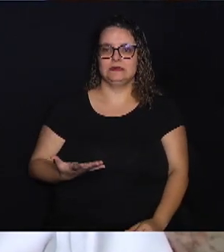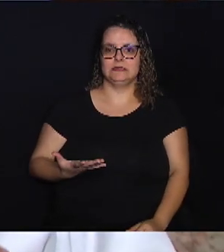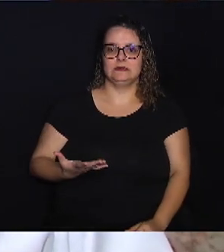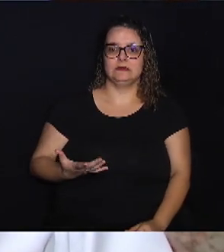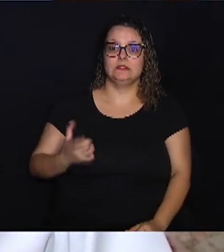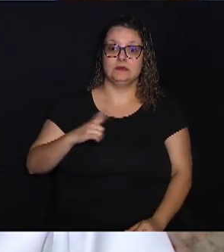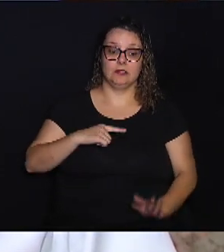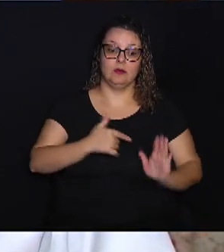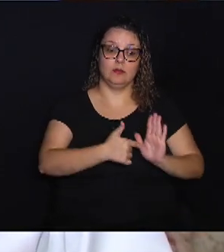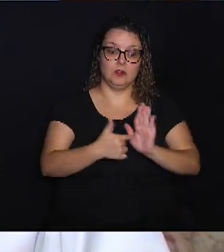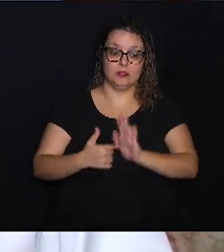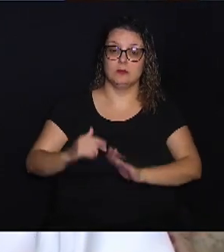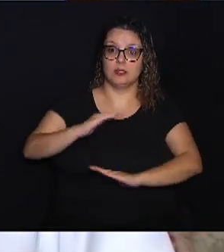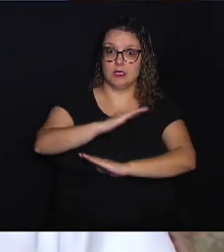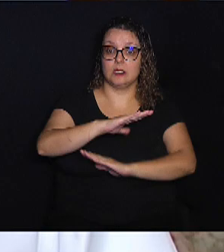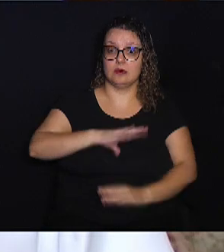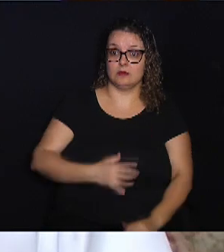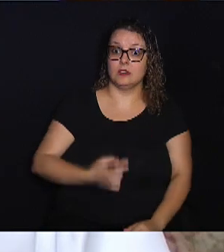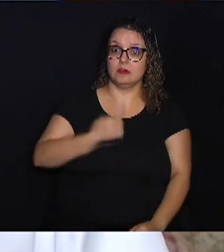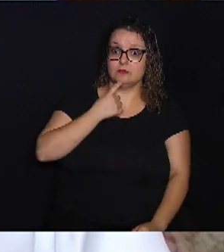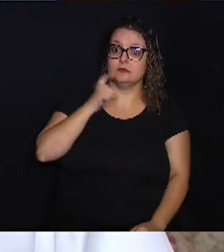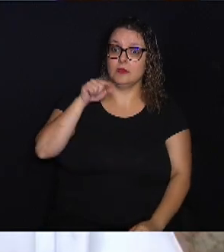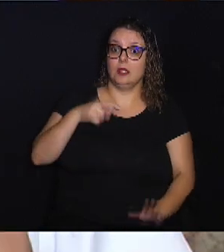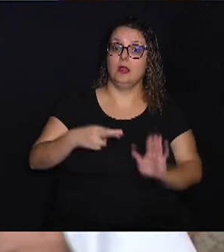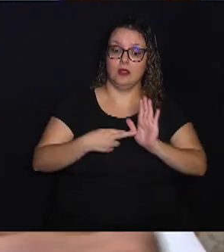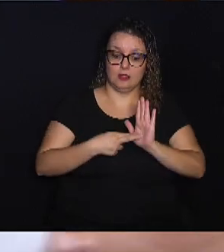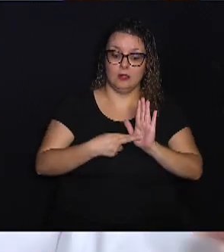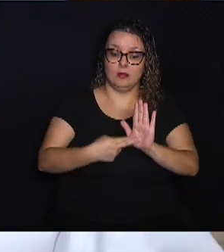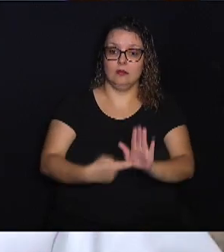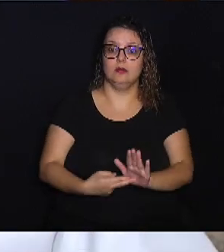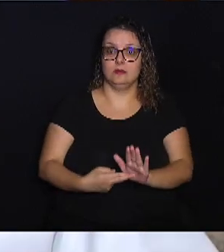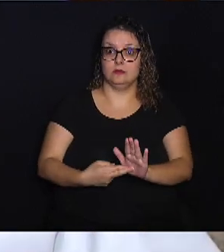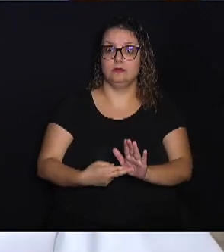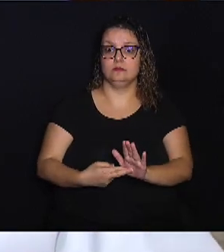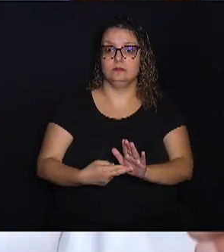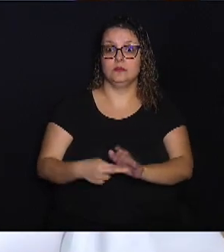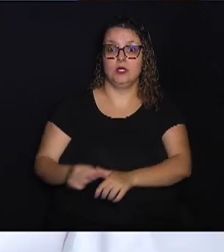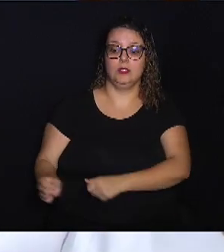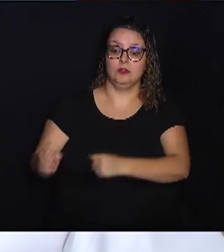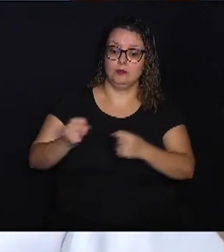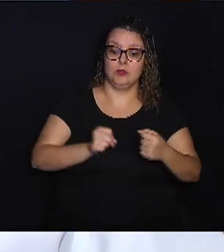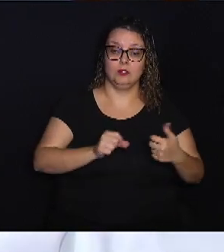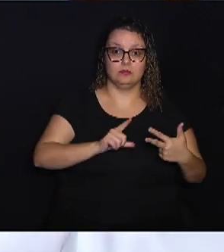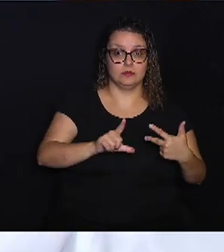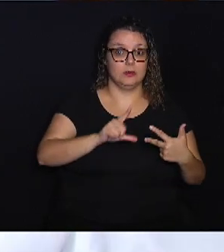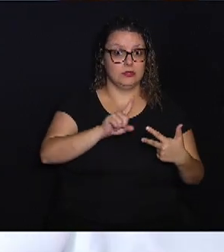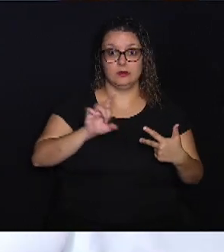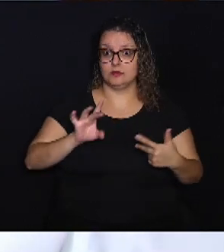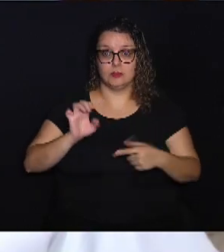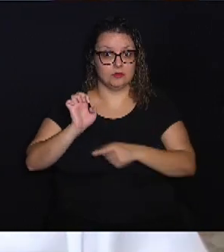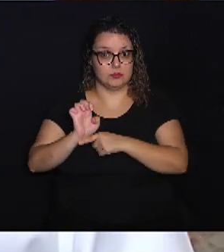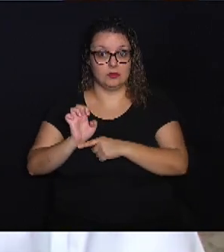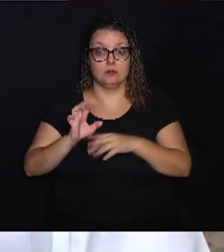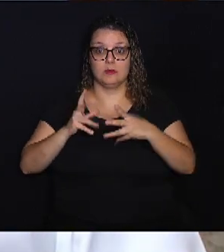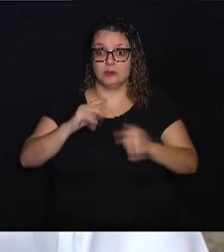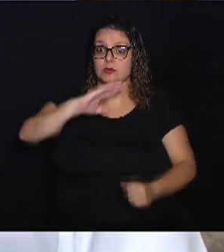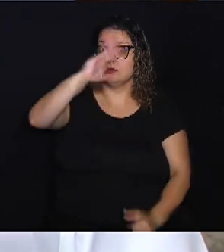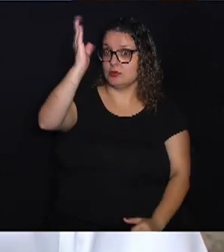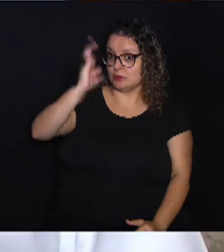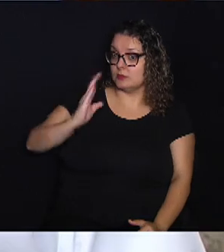tem mostrado que a Câmara de Campinas é referência entre os poderes legislativos, não só do Estado, mas do Brasil.